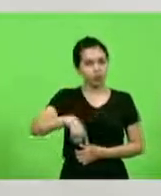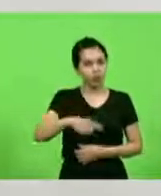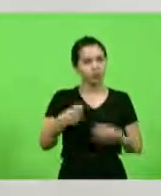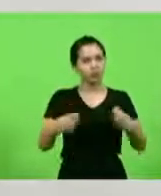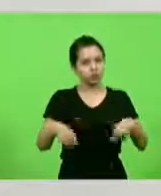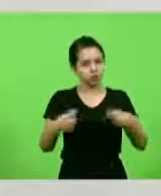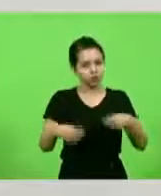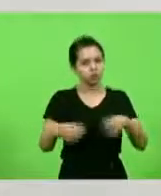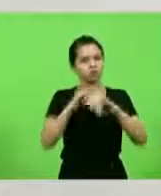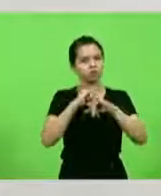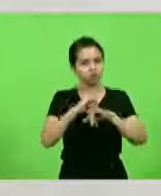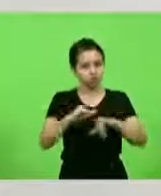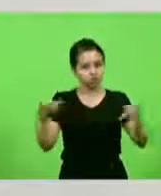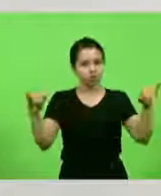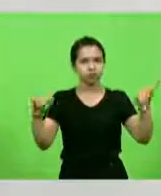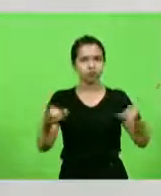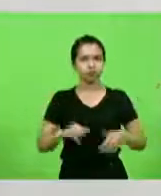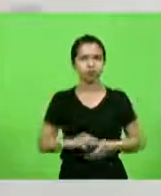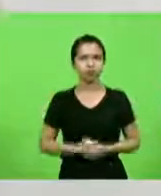recado. Agora,